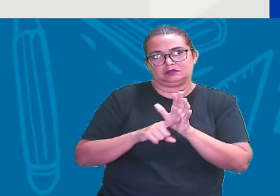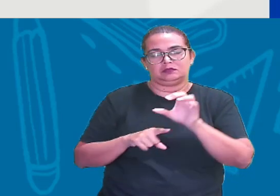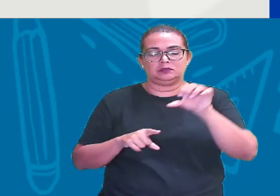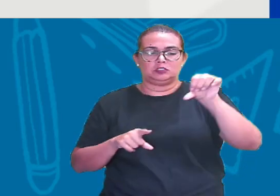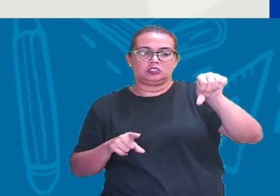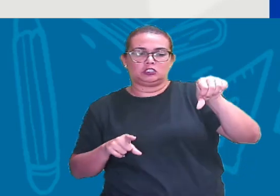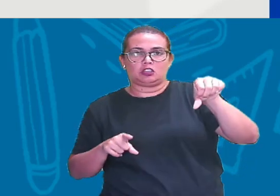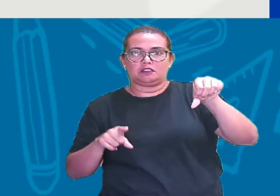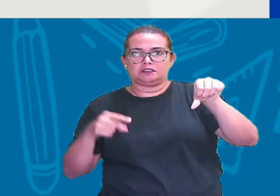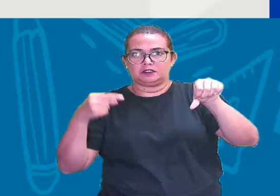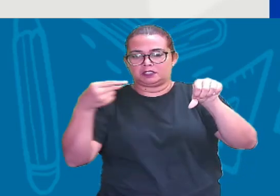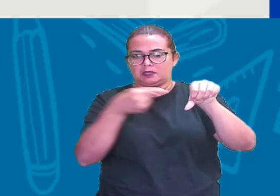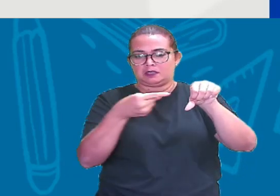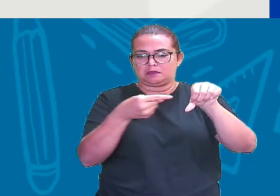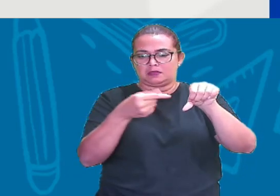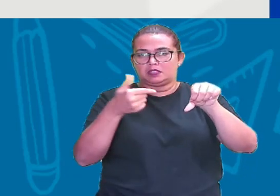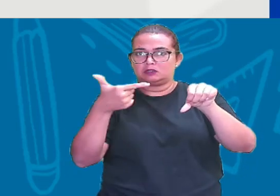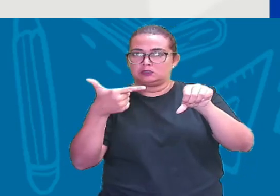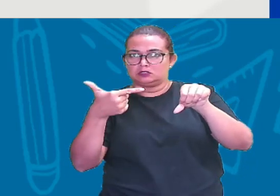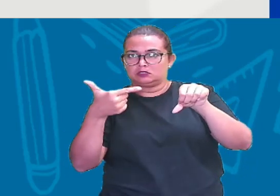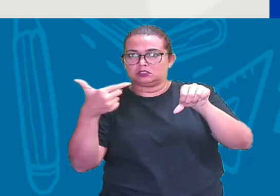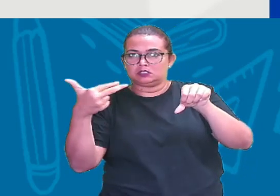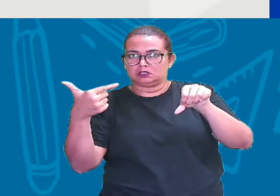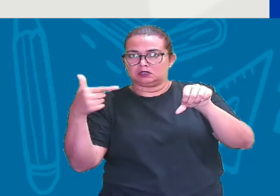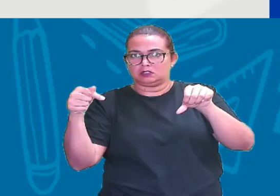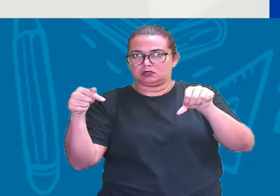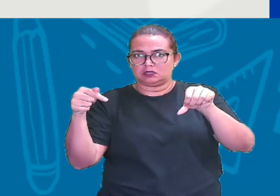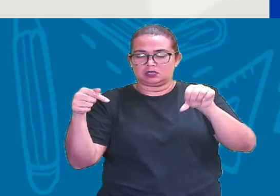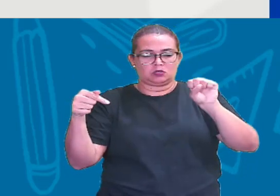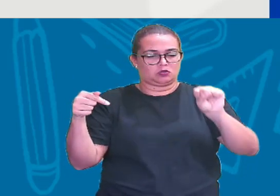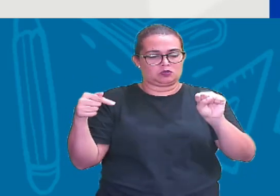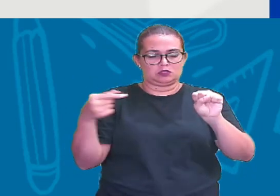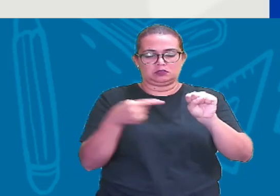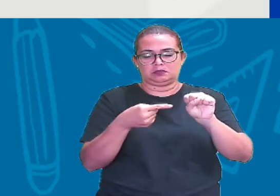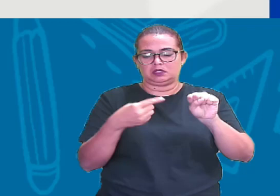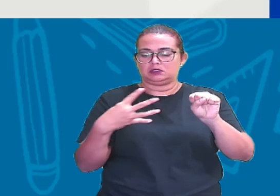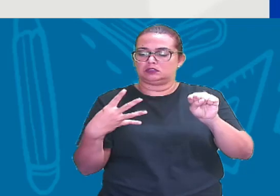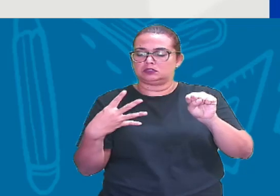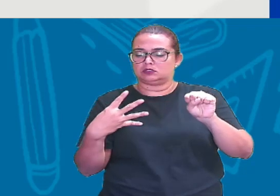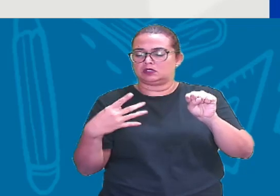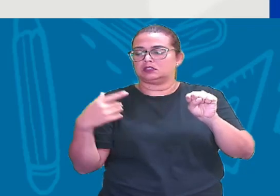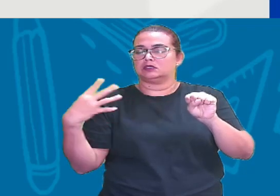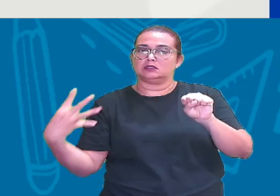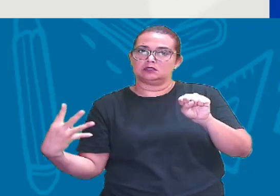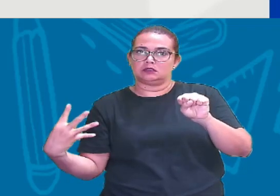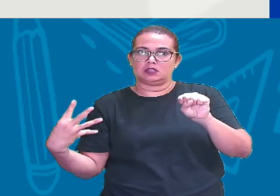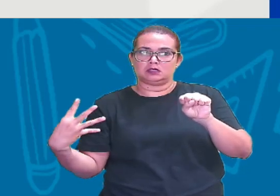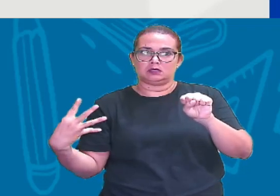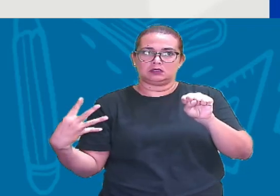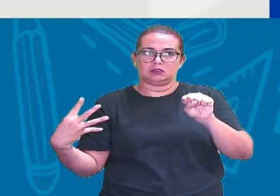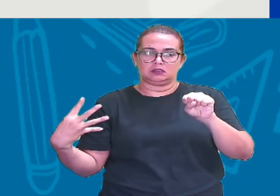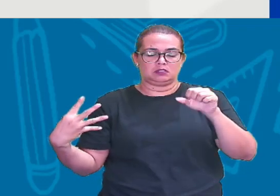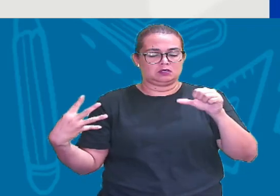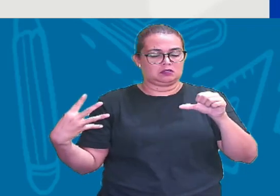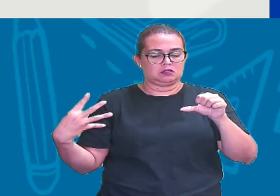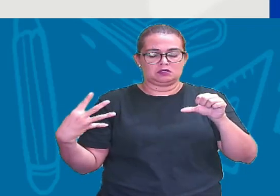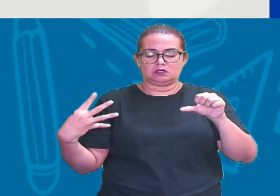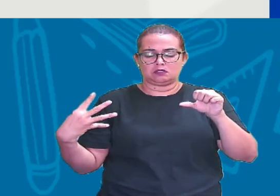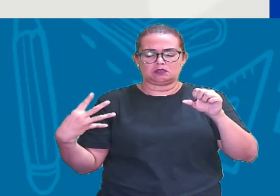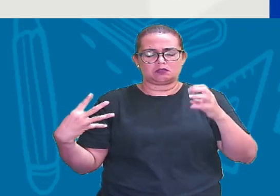menos 2, 7 8 menos 4, 4 E 4 menos 6